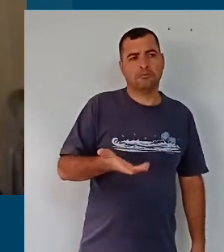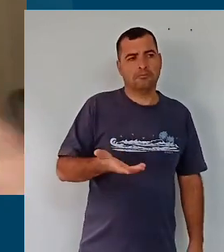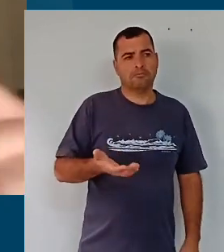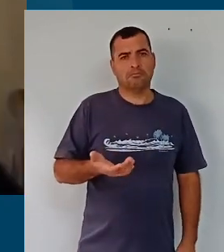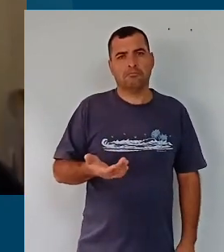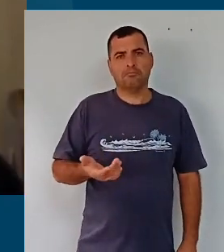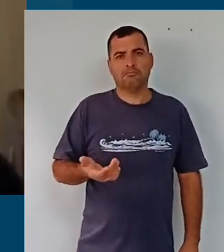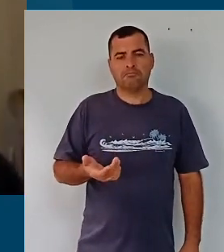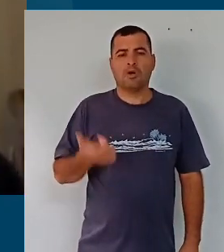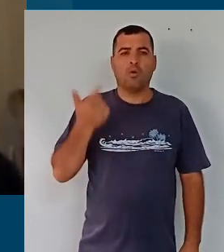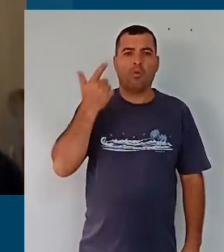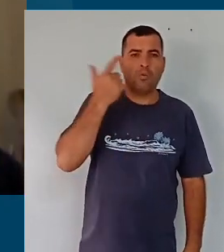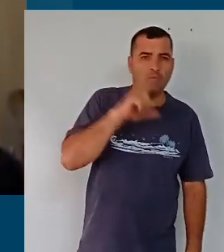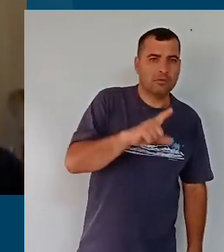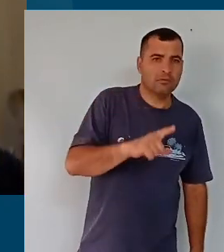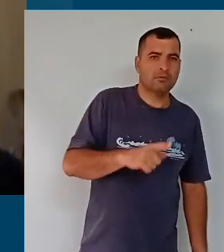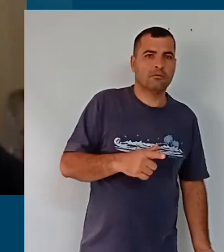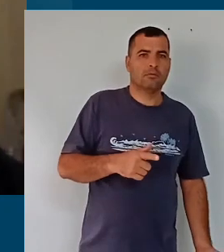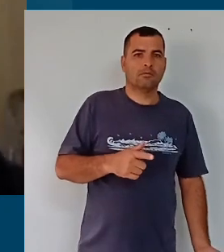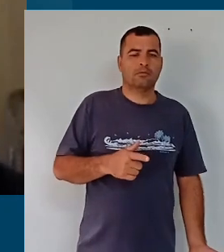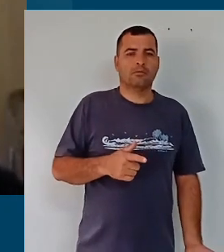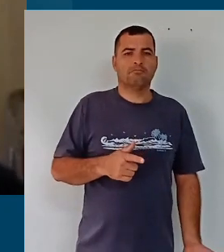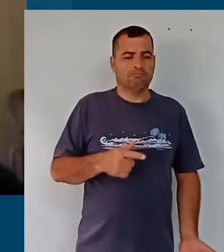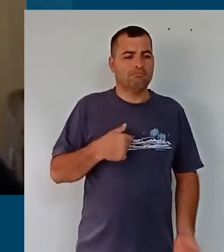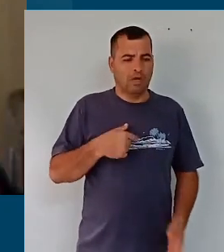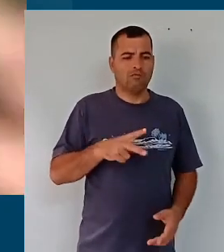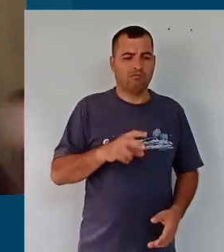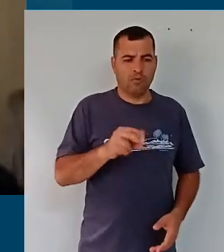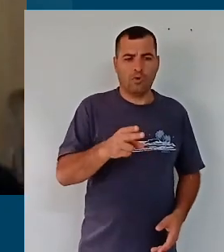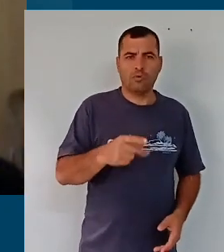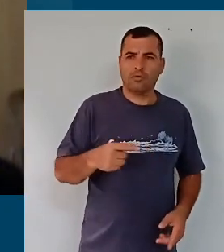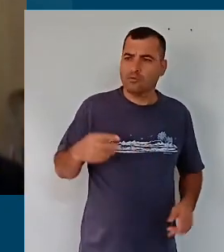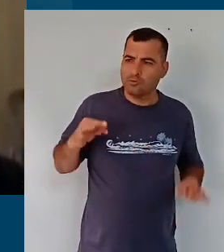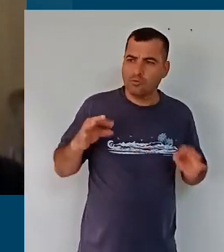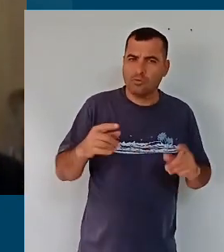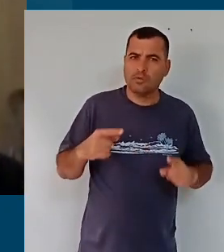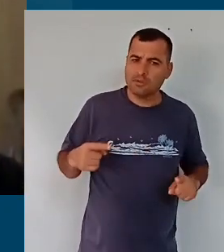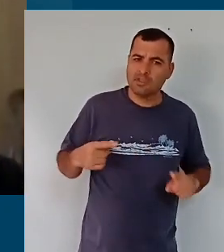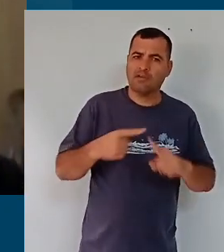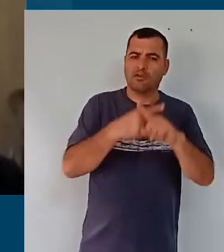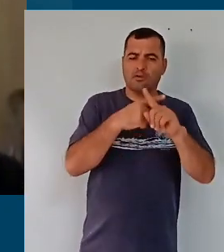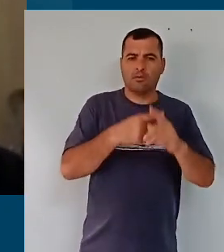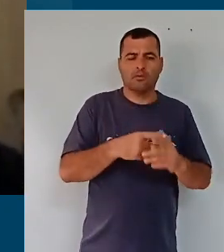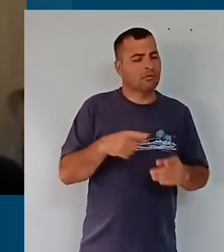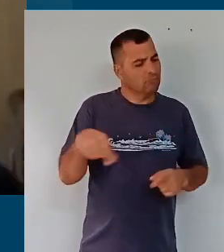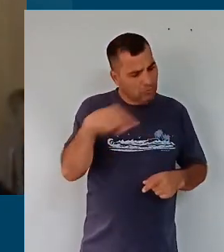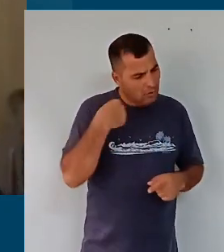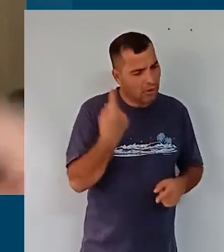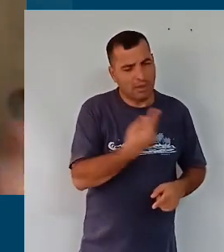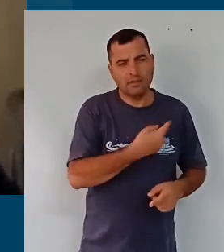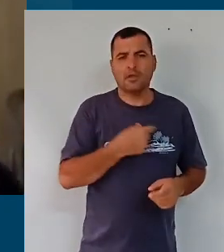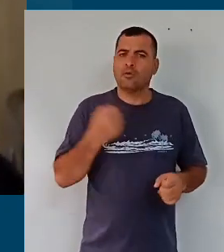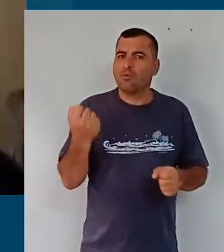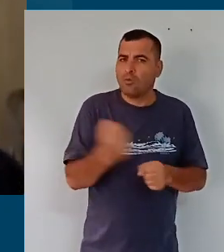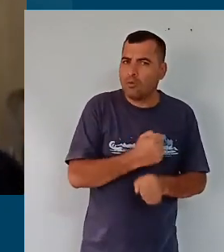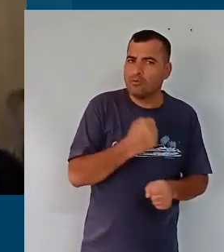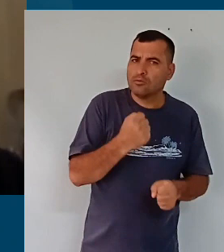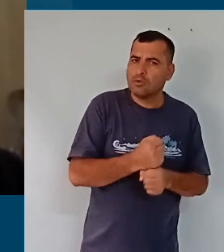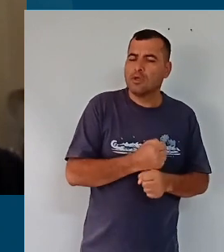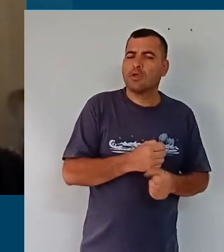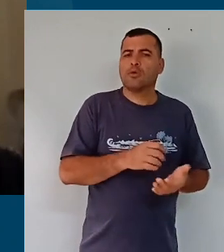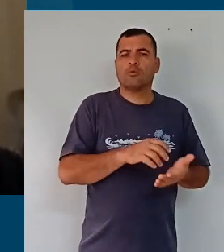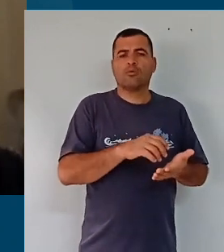lançar mão, lançar mão e desafiar a rede municipal a construir